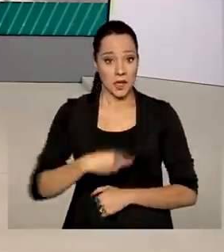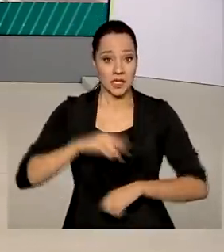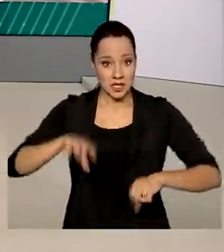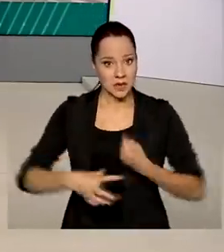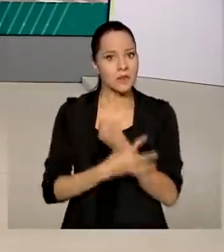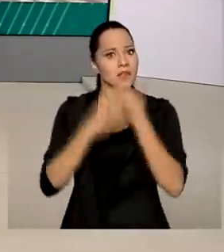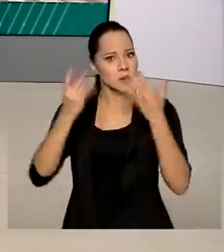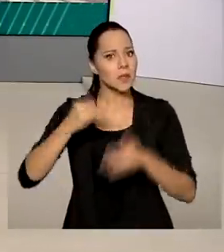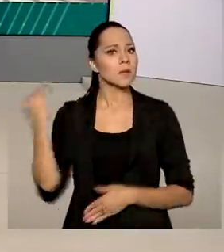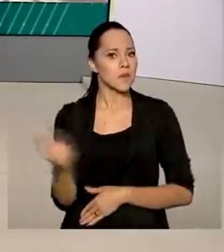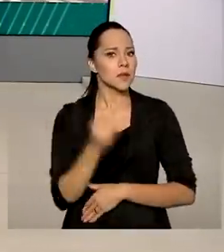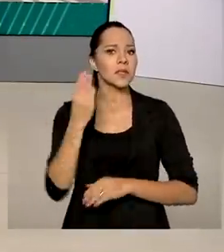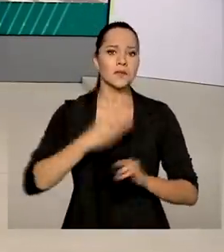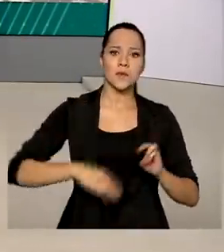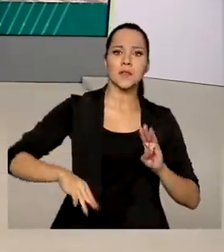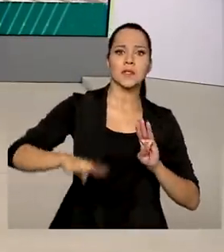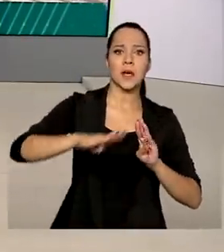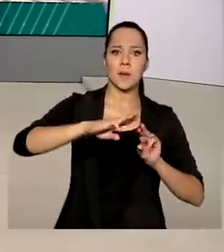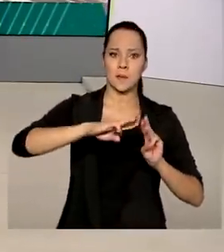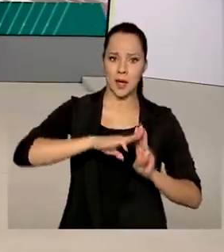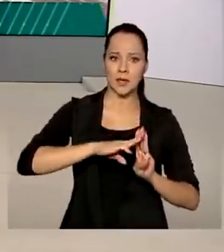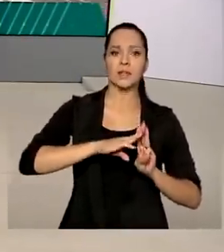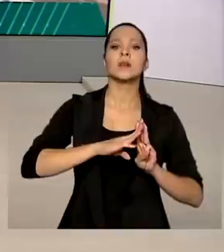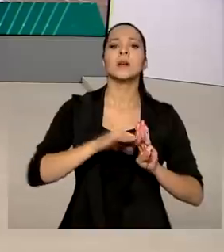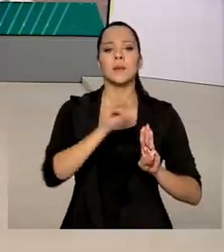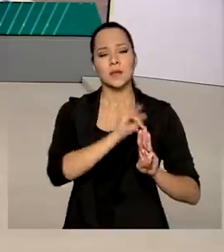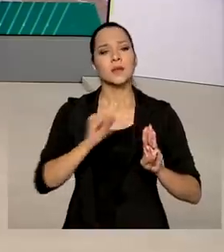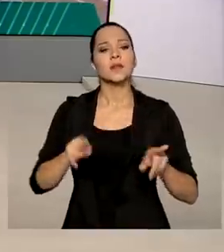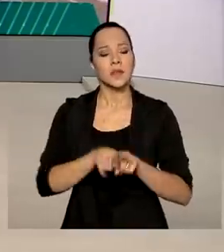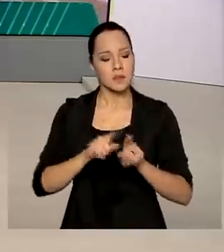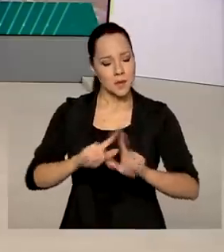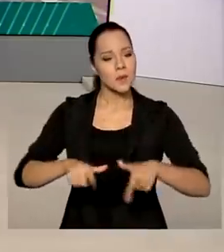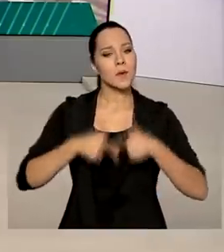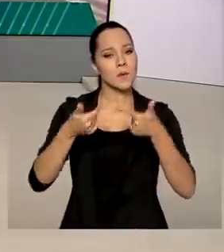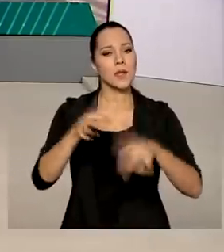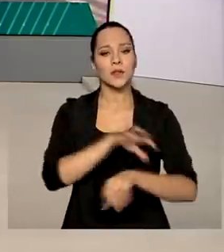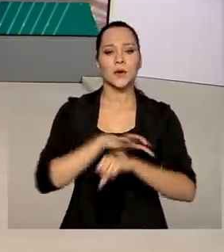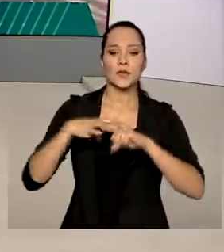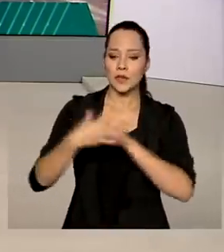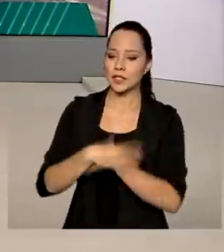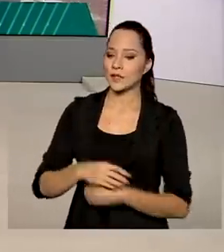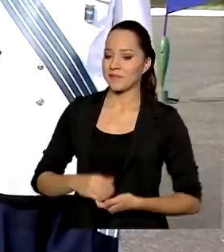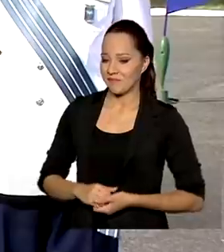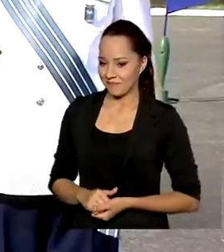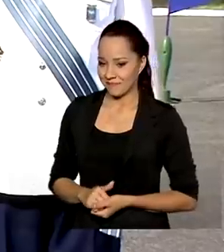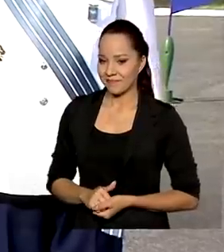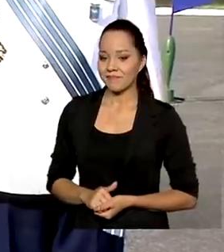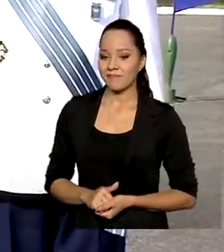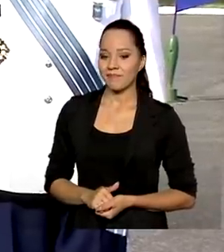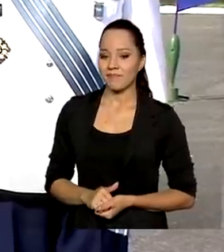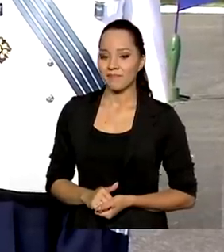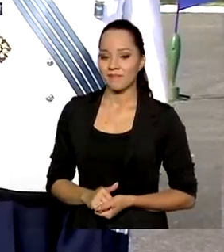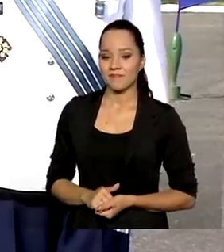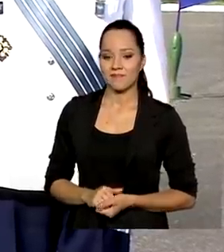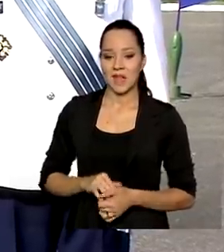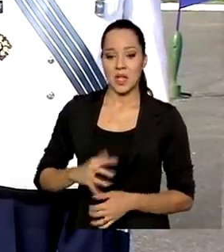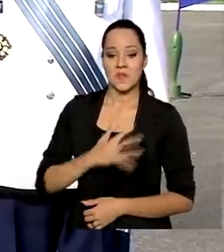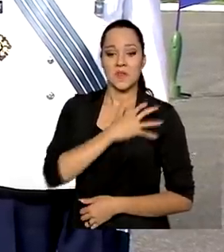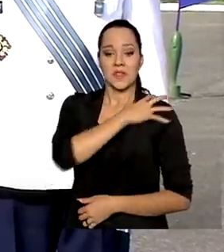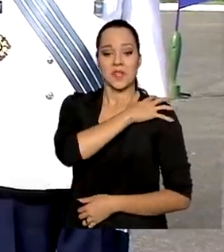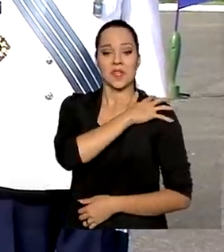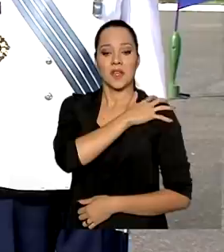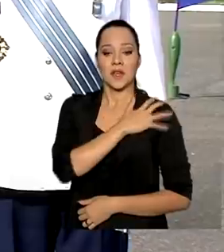importância das Forças Armadas para as instituições e também para o combate à Covid-19. O tenente